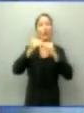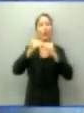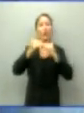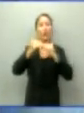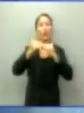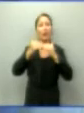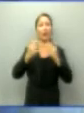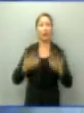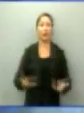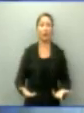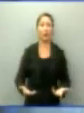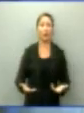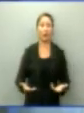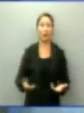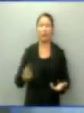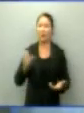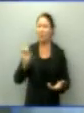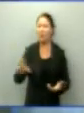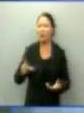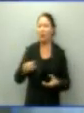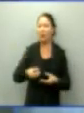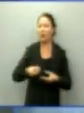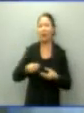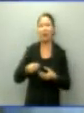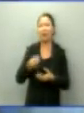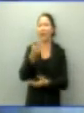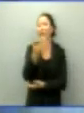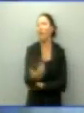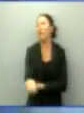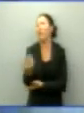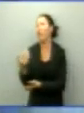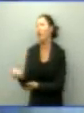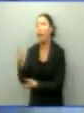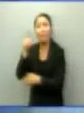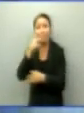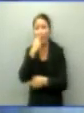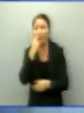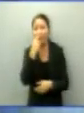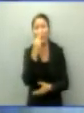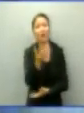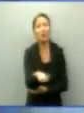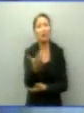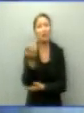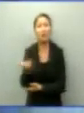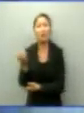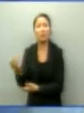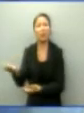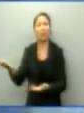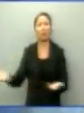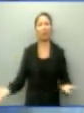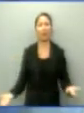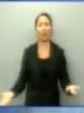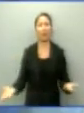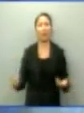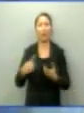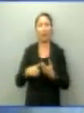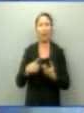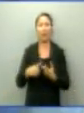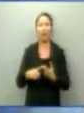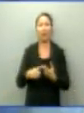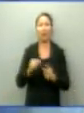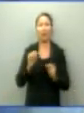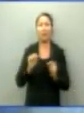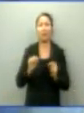do nosso trabalhador e não praticar essas políticas de assistencialismo, porque achamos que daí você vai comprometer, você está